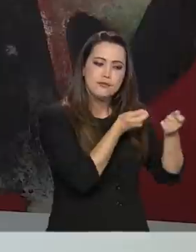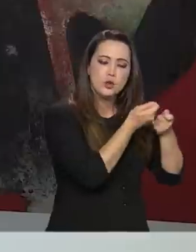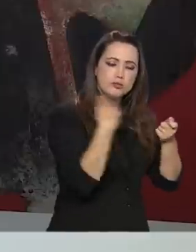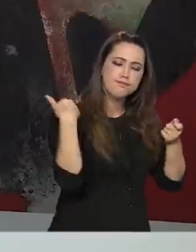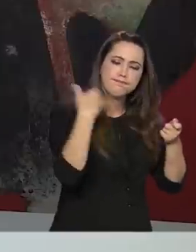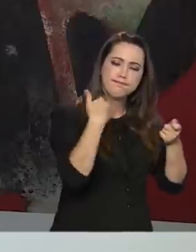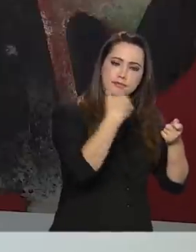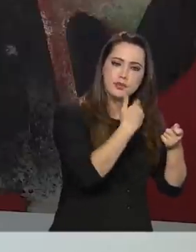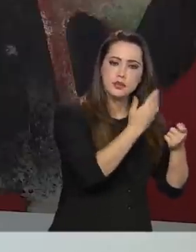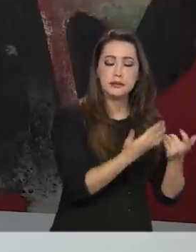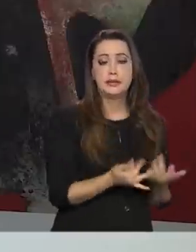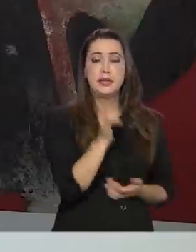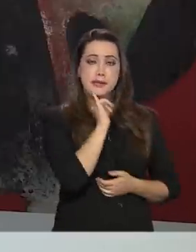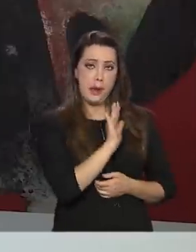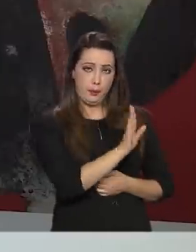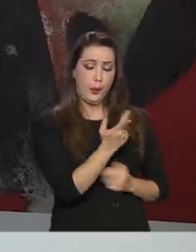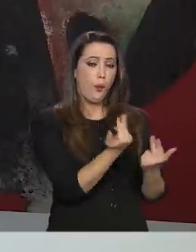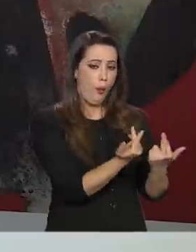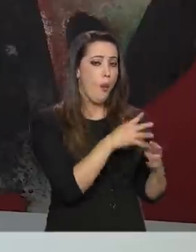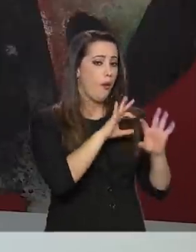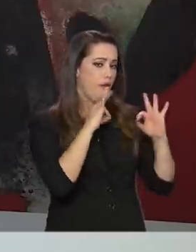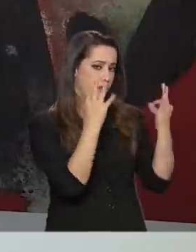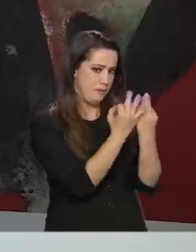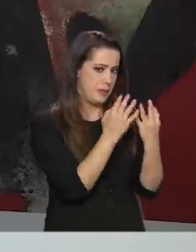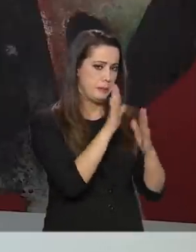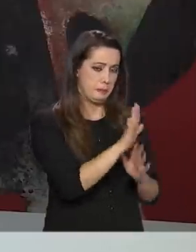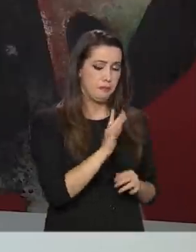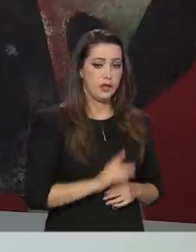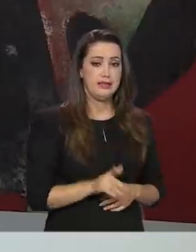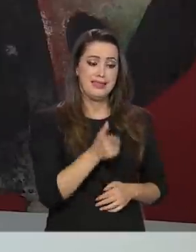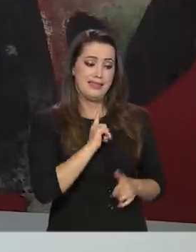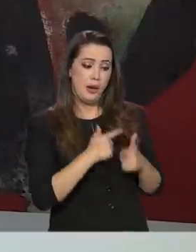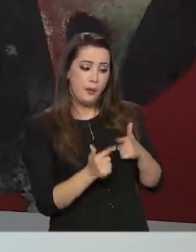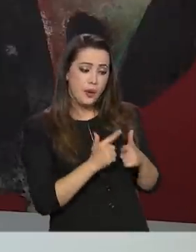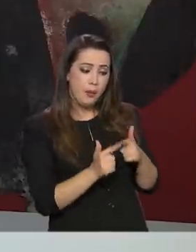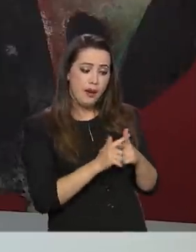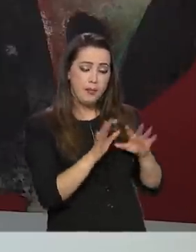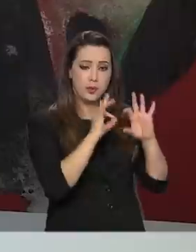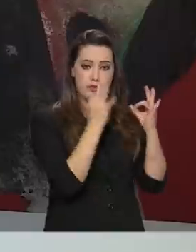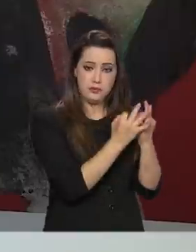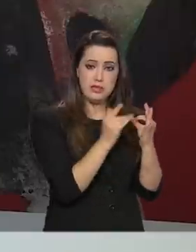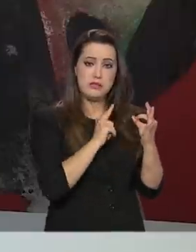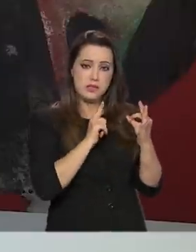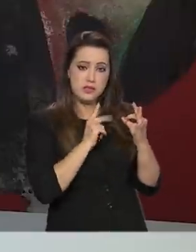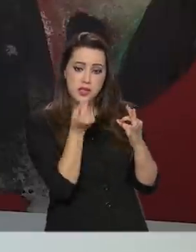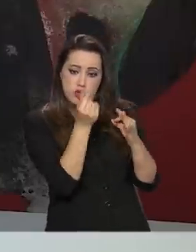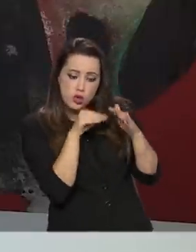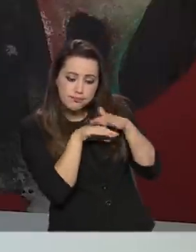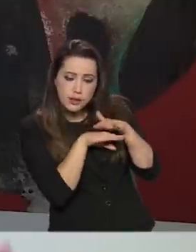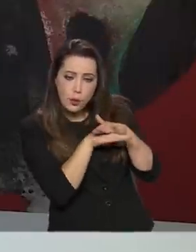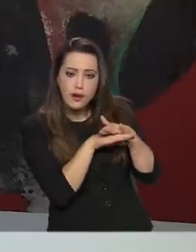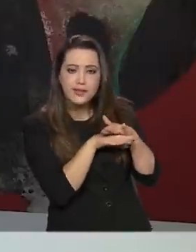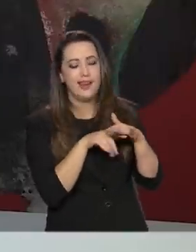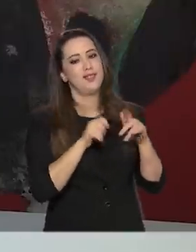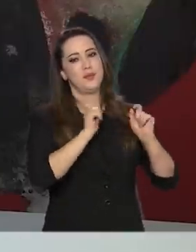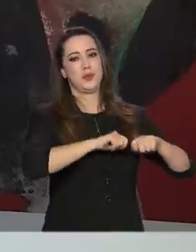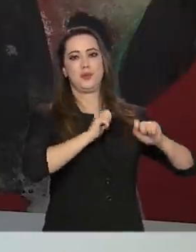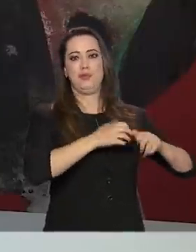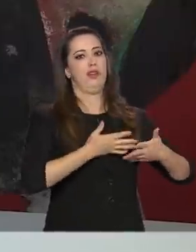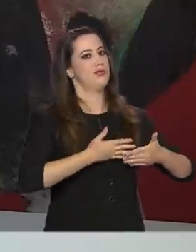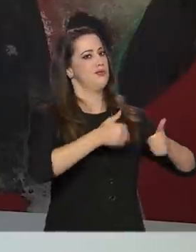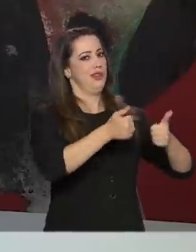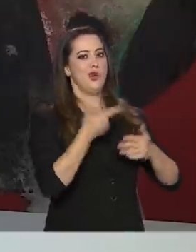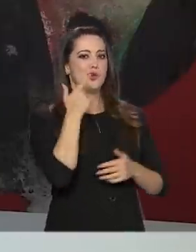como uma família. Você tem um imprevisto na família. Se você possui uma poupança, você tem uma capacidade muito maior de